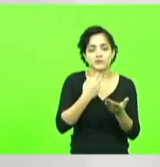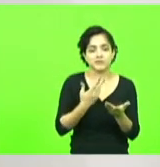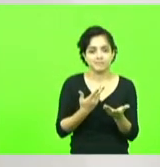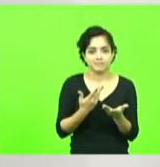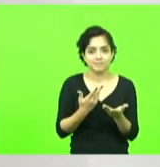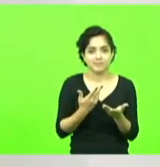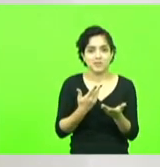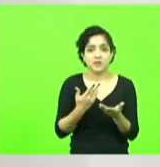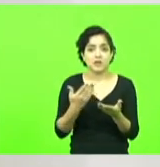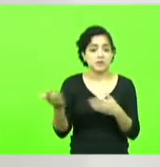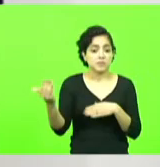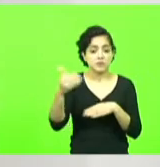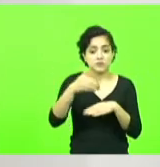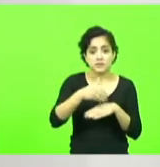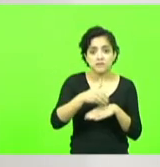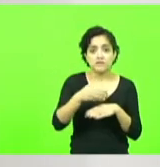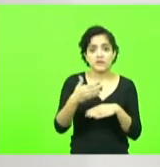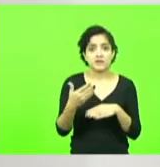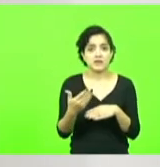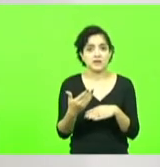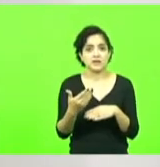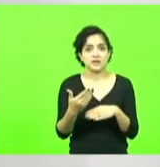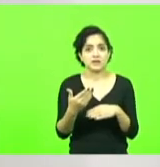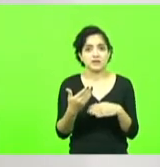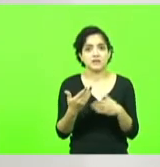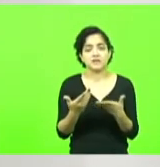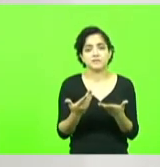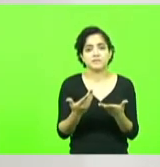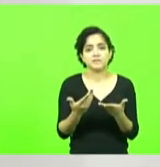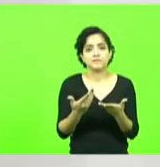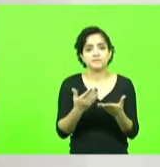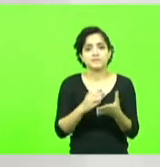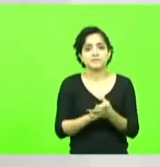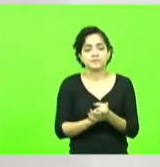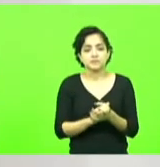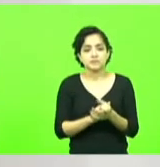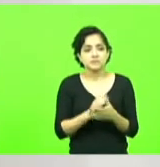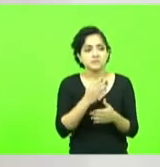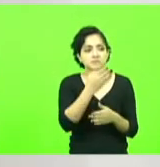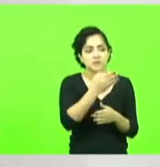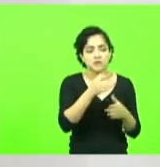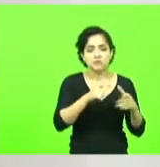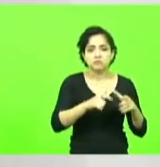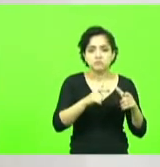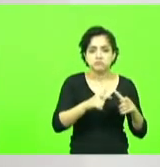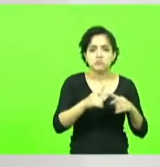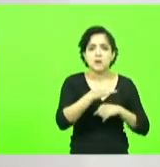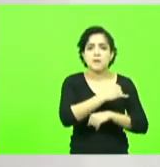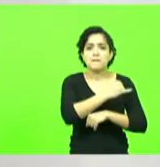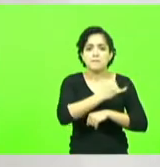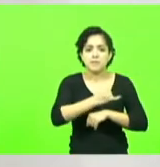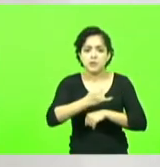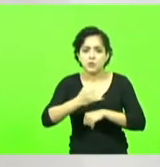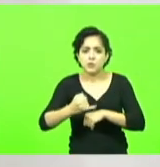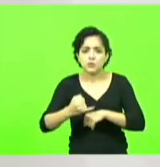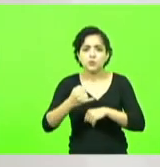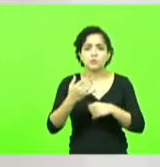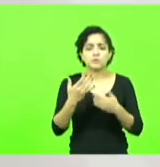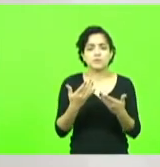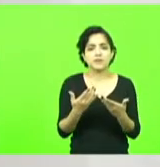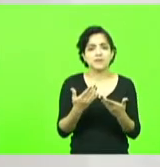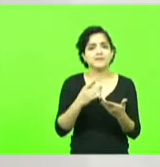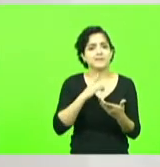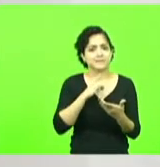Santa Catarina vai ali bom retiro tem o quintal de Catarina vai ali para Imbituba Paulo Lopes tem